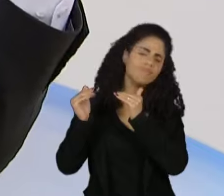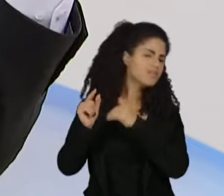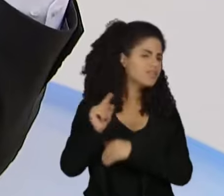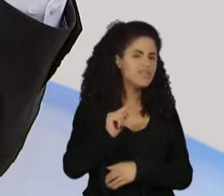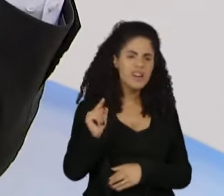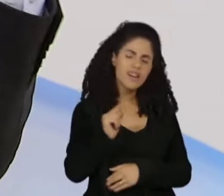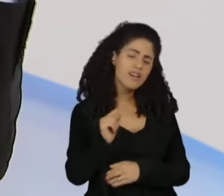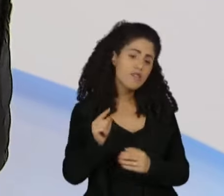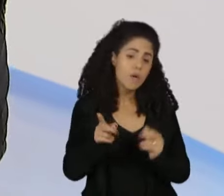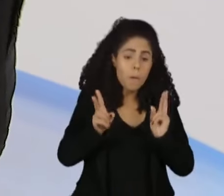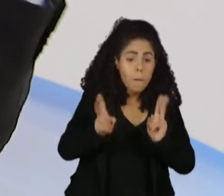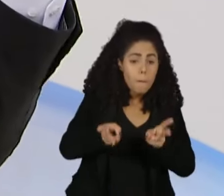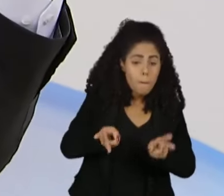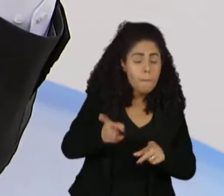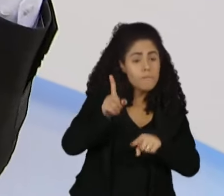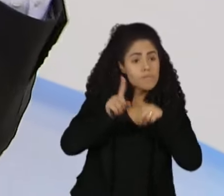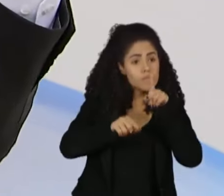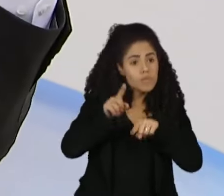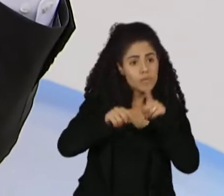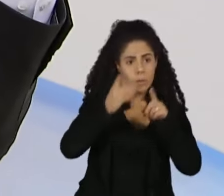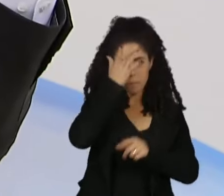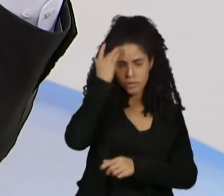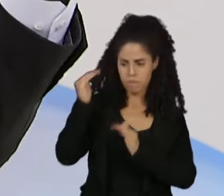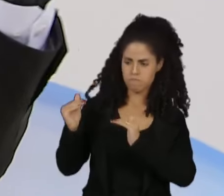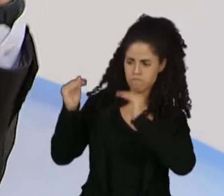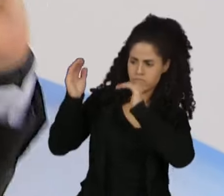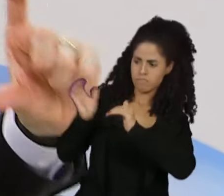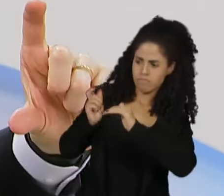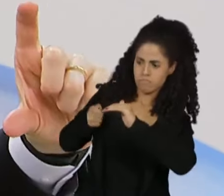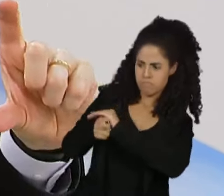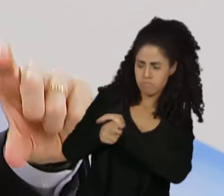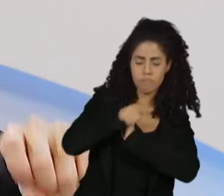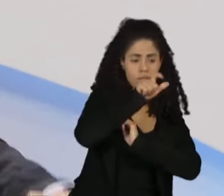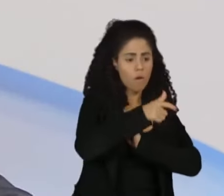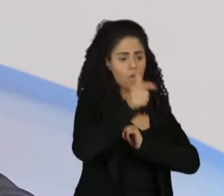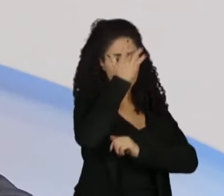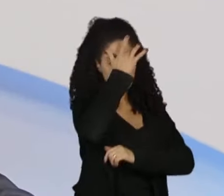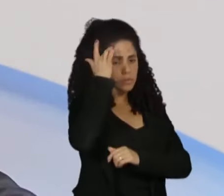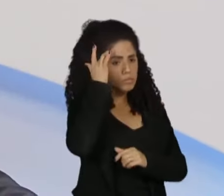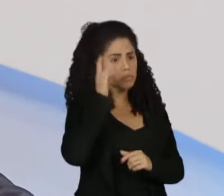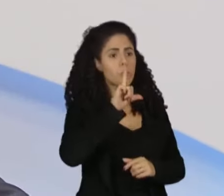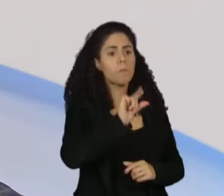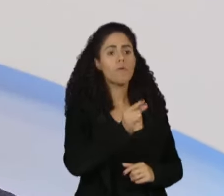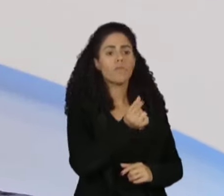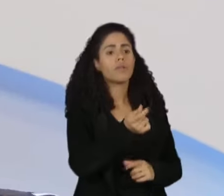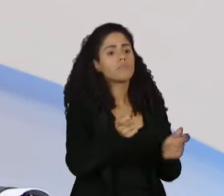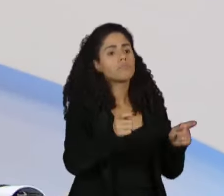o mesmo produto que o investidor de alta renda acessa, o cliente de pouco valor consegue acessar.